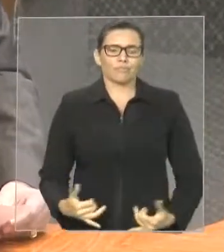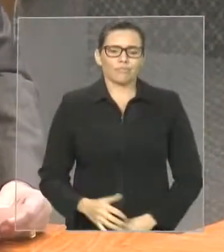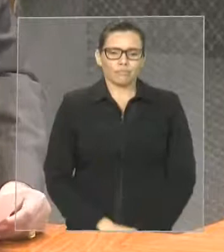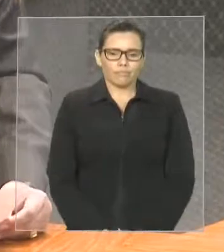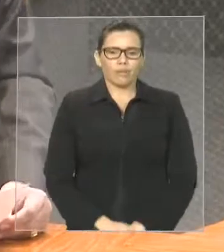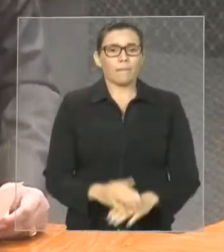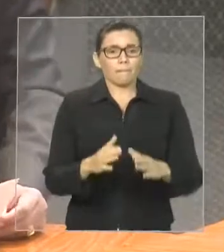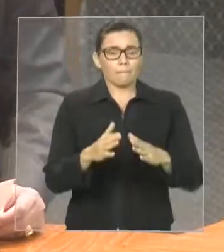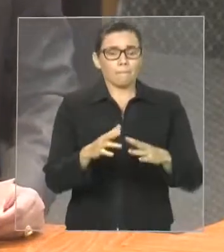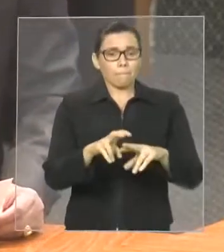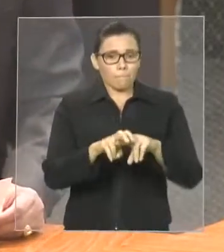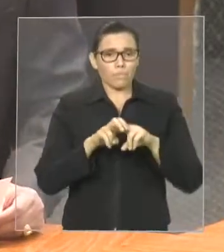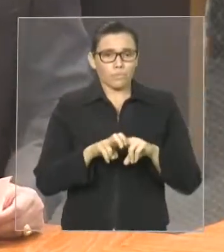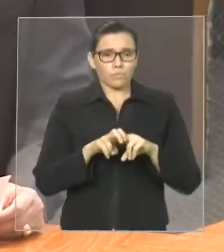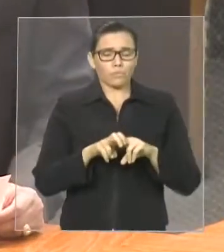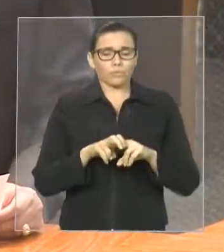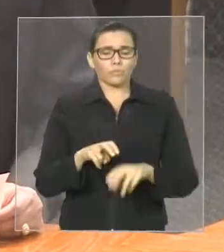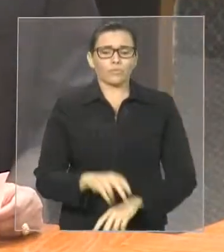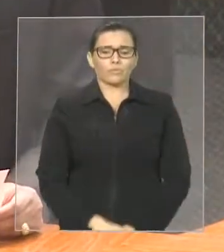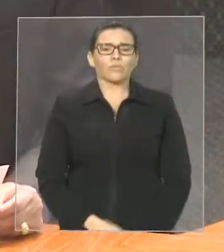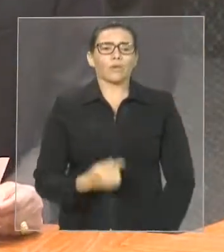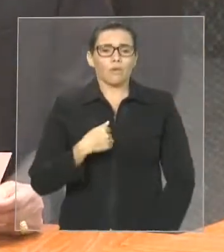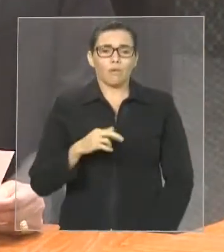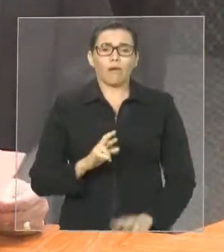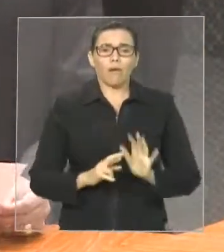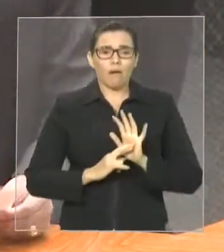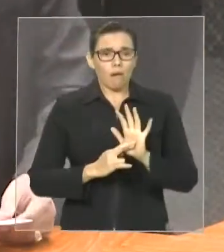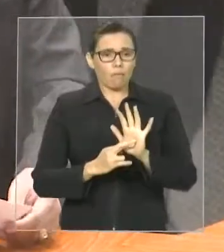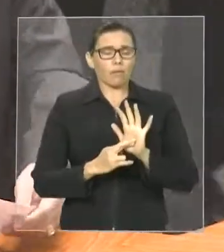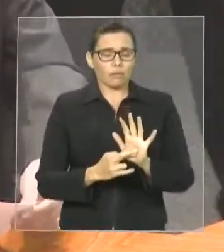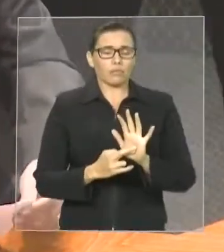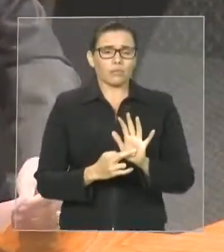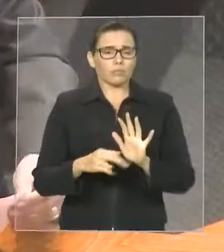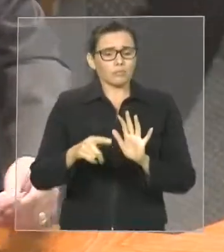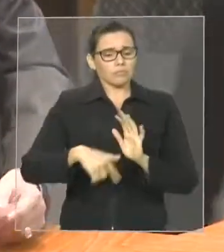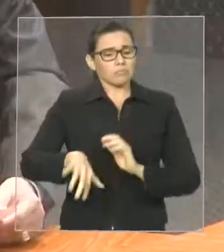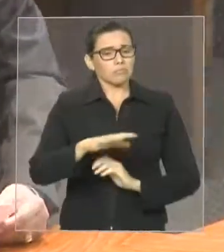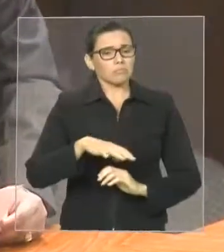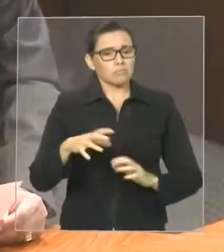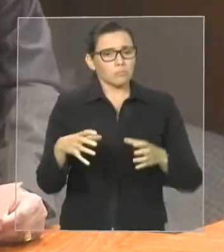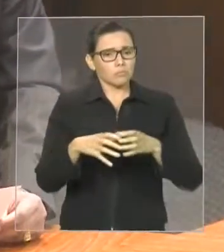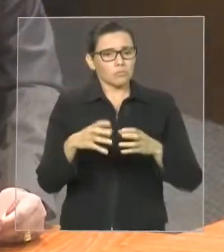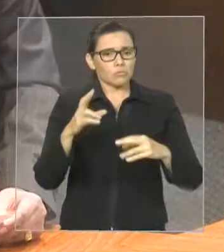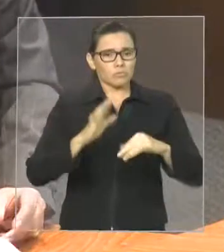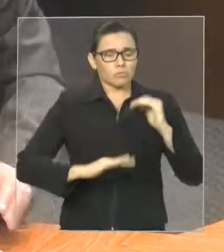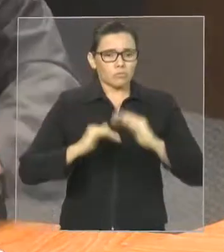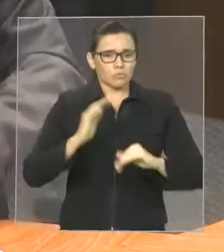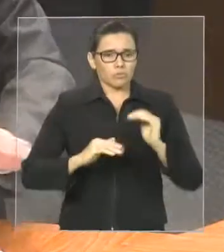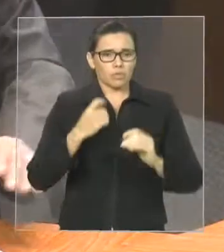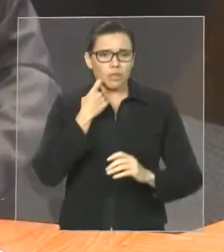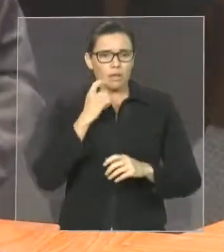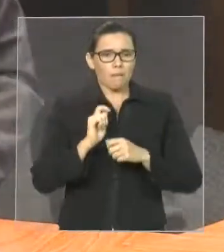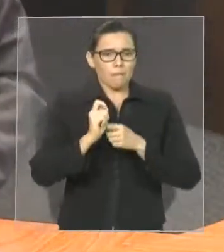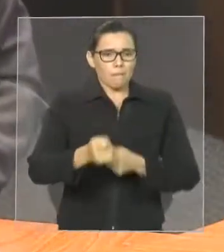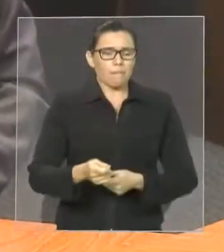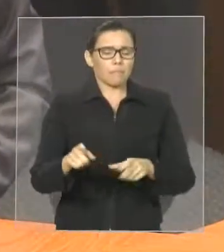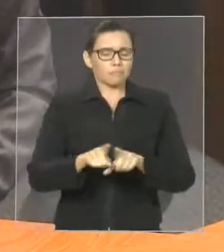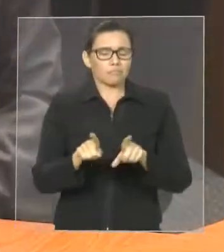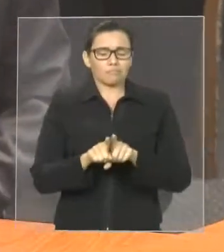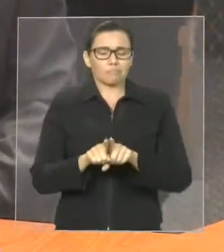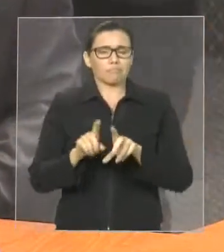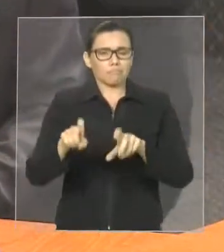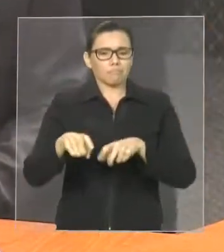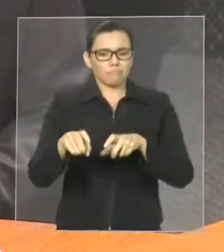solicitamos que aquela secretaria nacional pudesse realmente desenvolver esforço no sentido de melhorar o